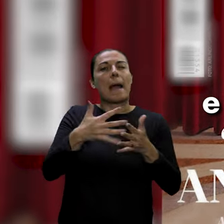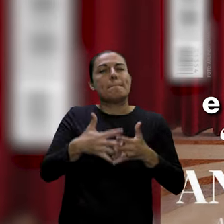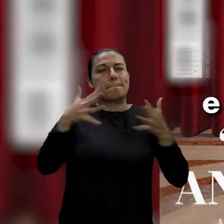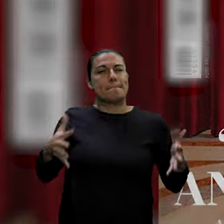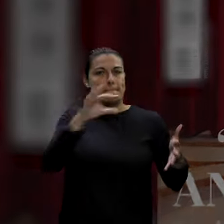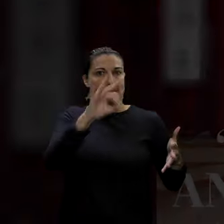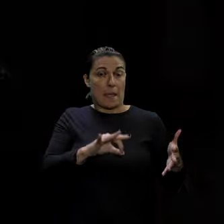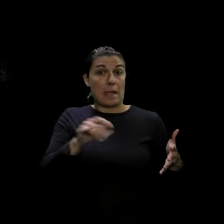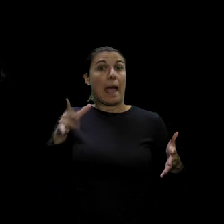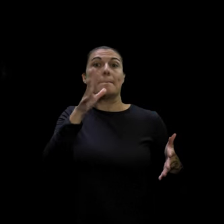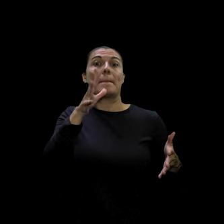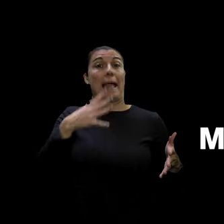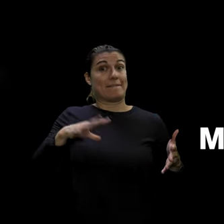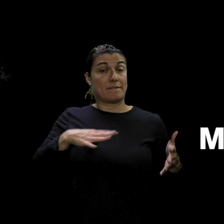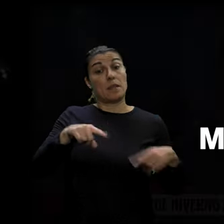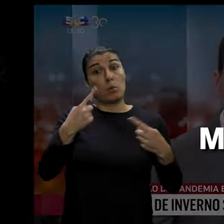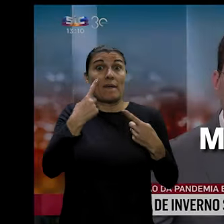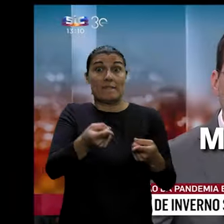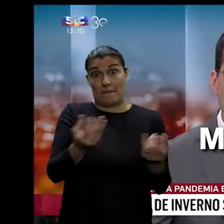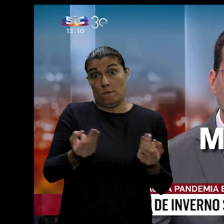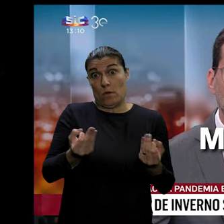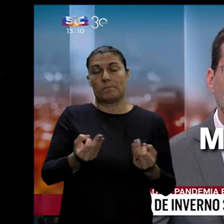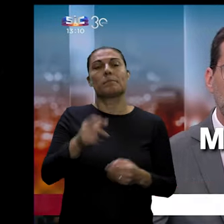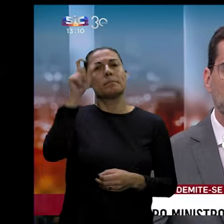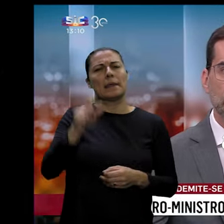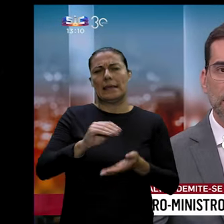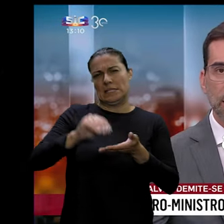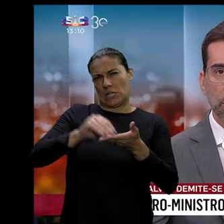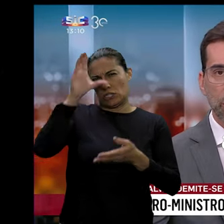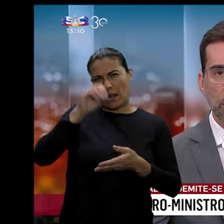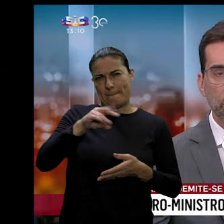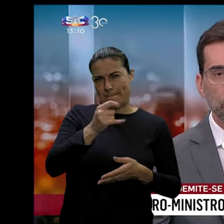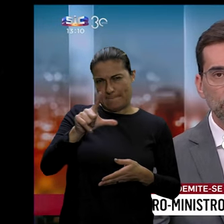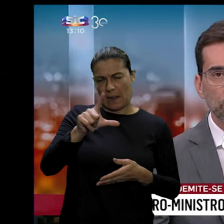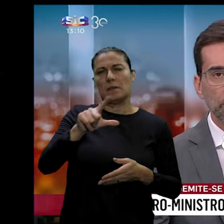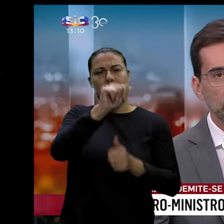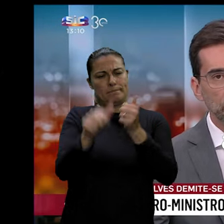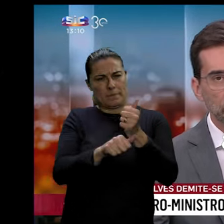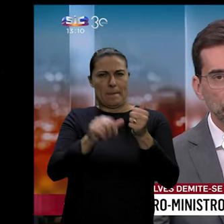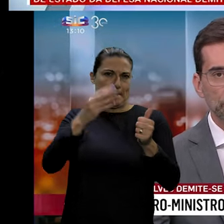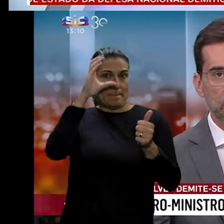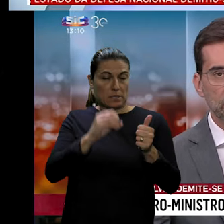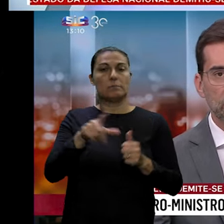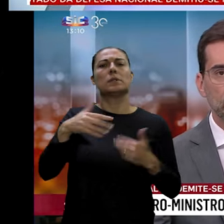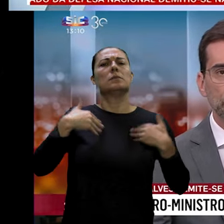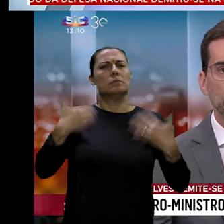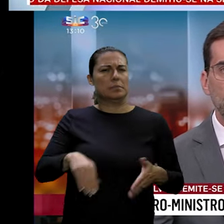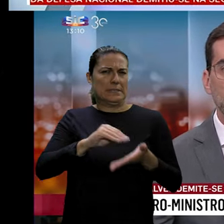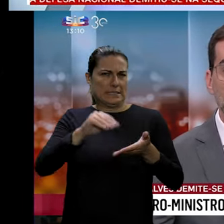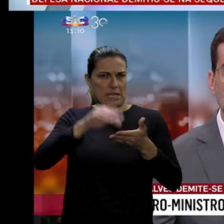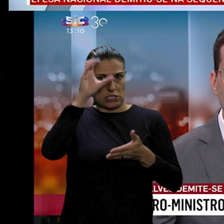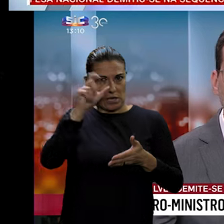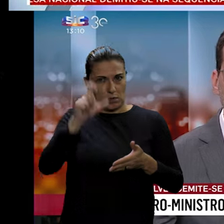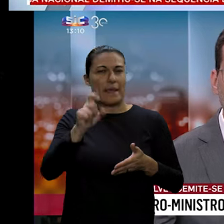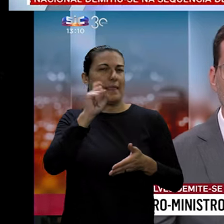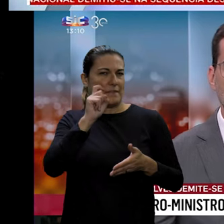sempre quis. E depois foi o que se viu. Miguel Alves demitiu-se do cargo de Secretário de Estado Adjunto do Primeiro-Ministro. Demitiu-se o Secretário